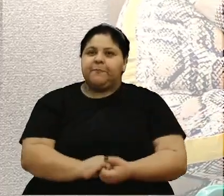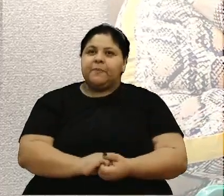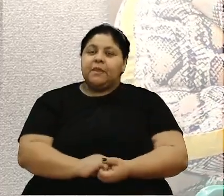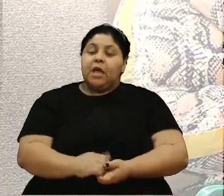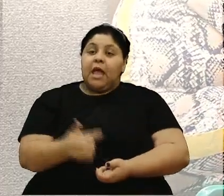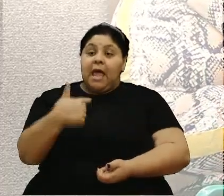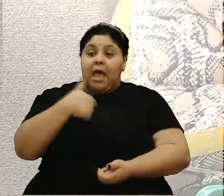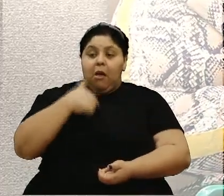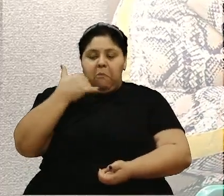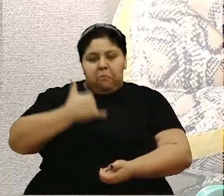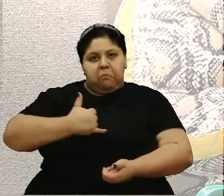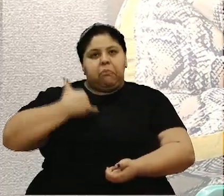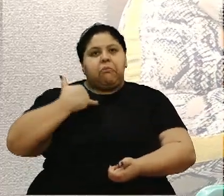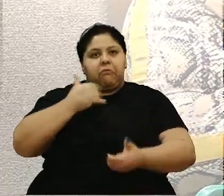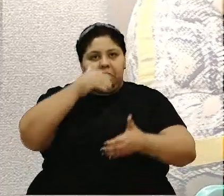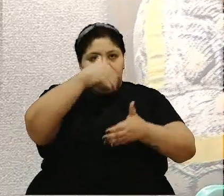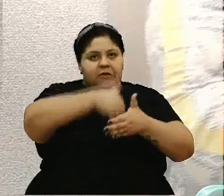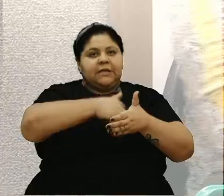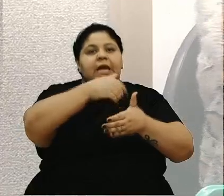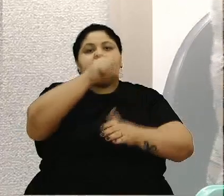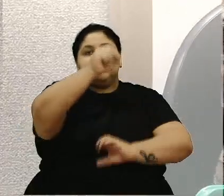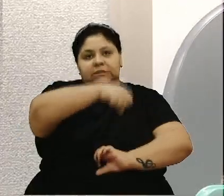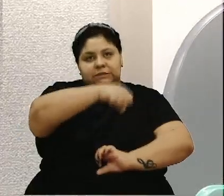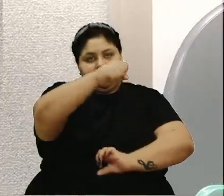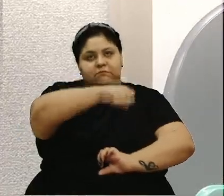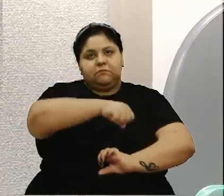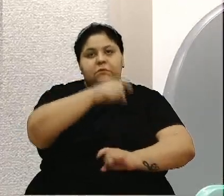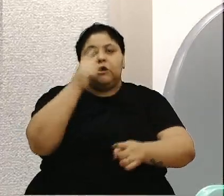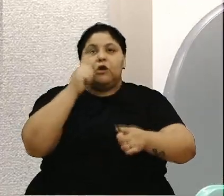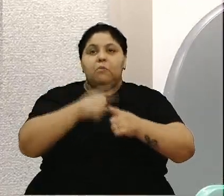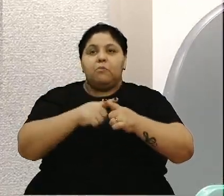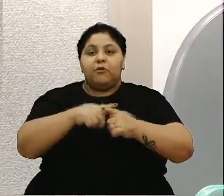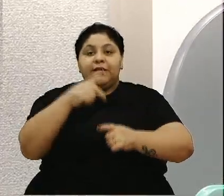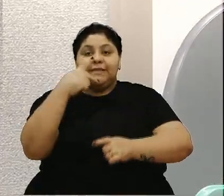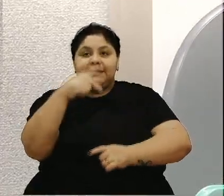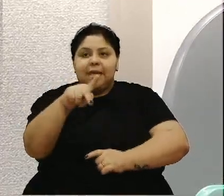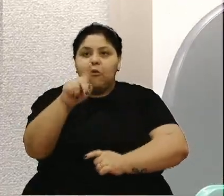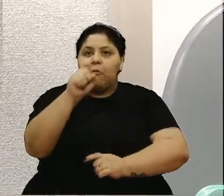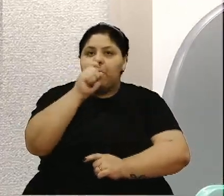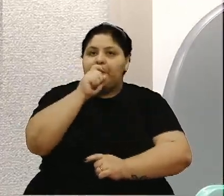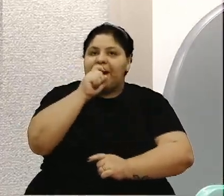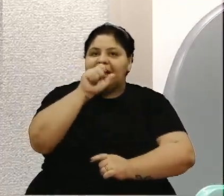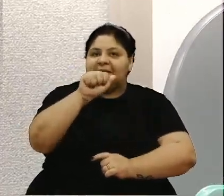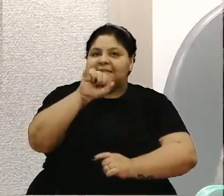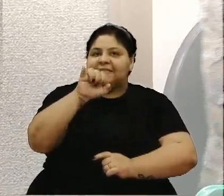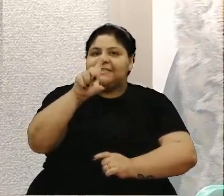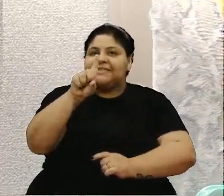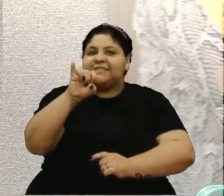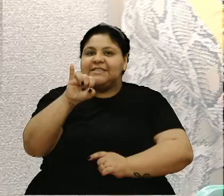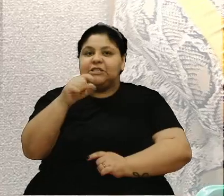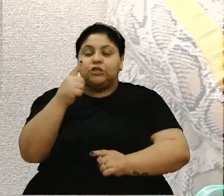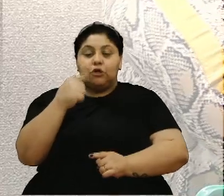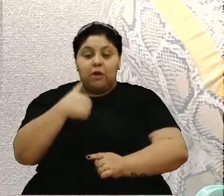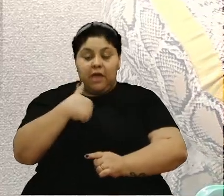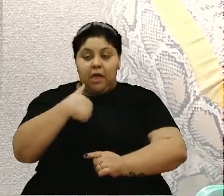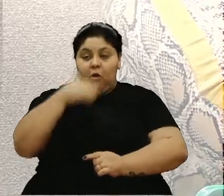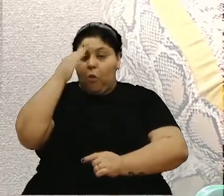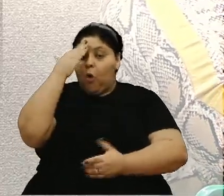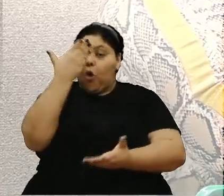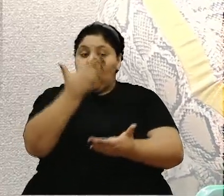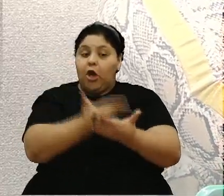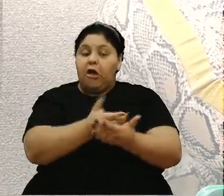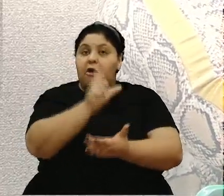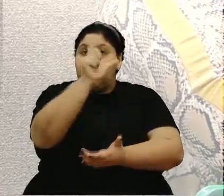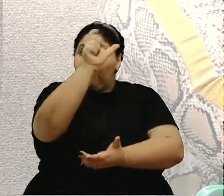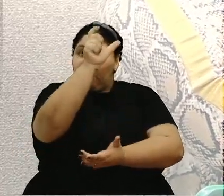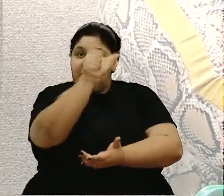uma honra em votar em teu favorável por ser teu pai, CID, porque acredito que essa pessoa